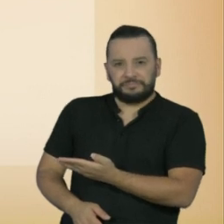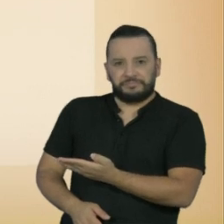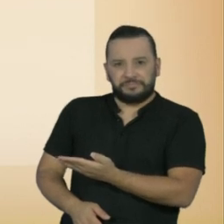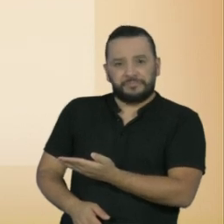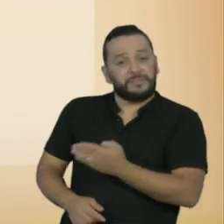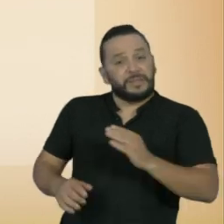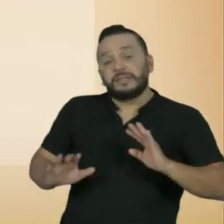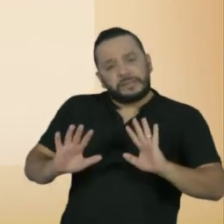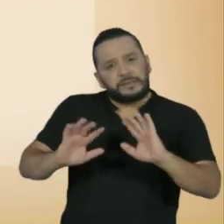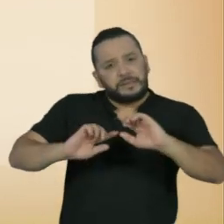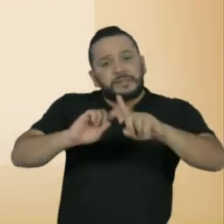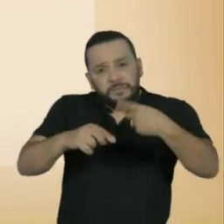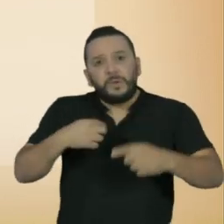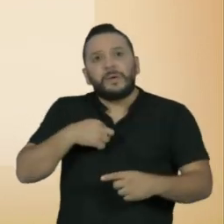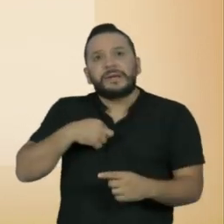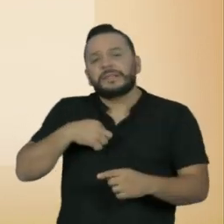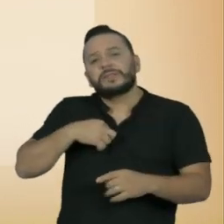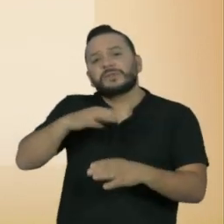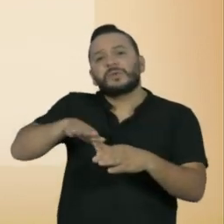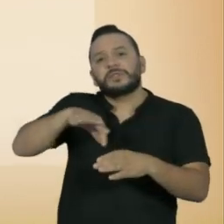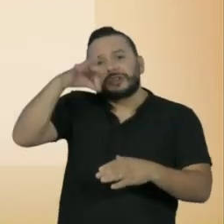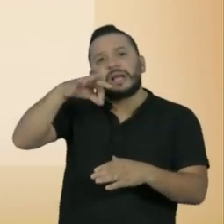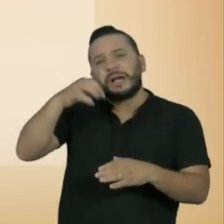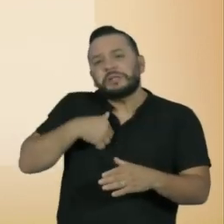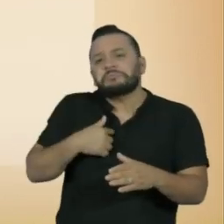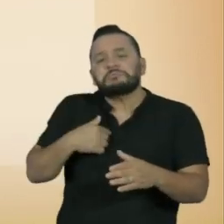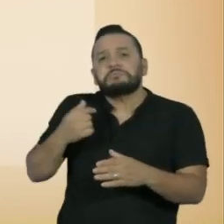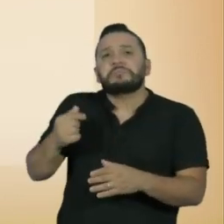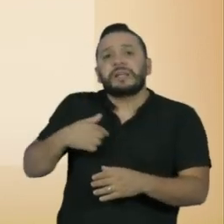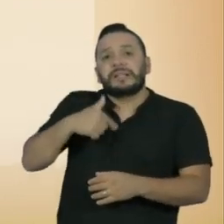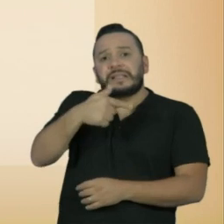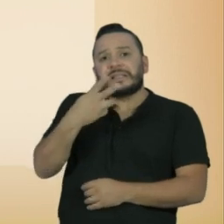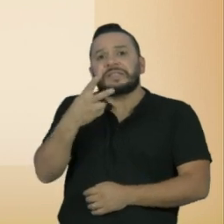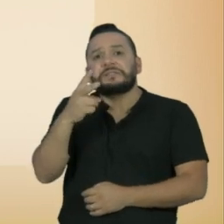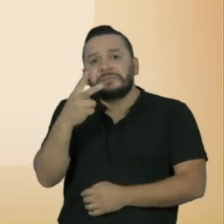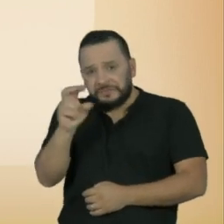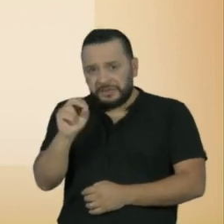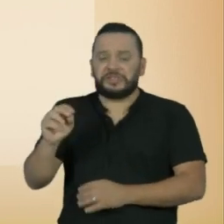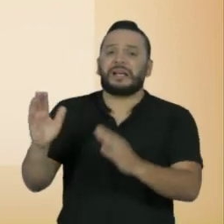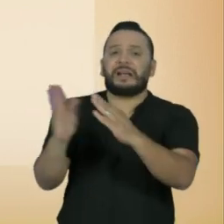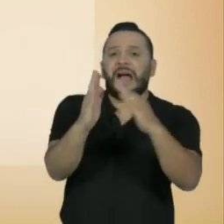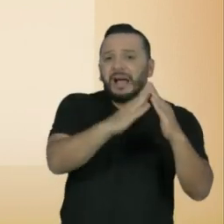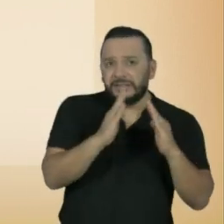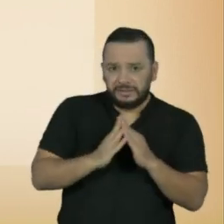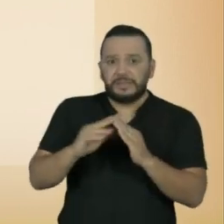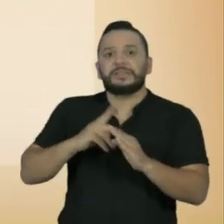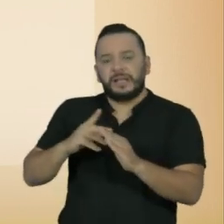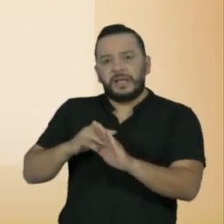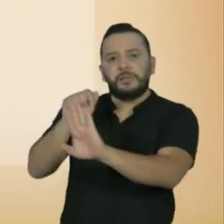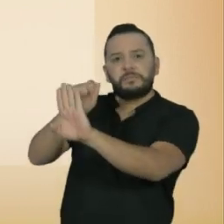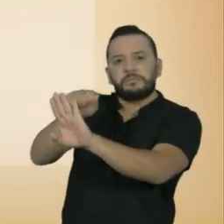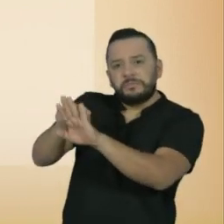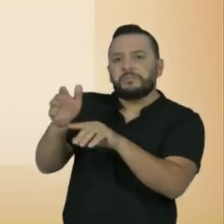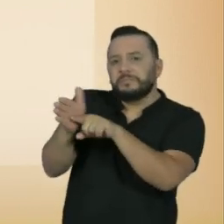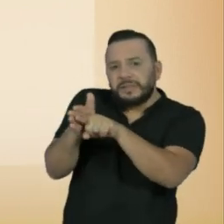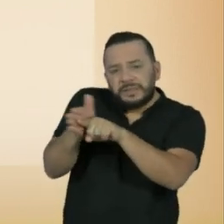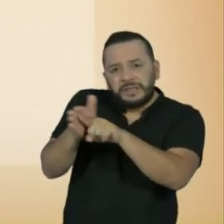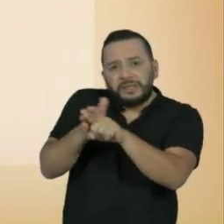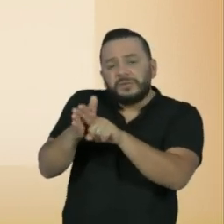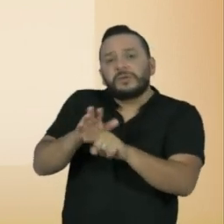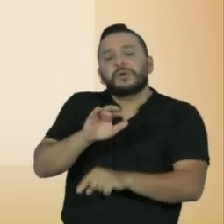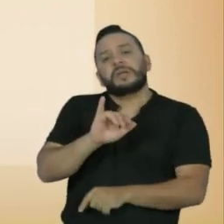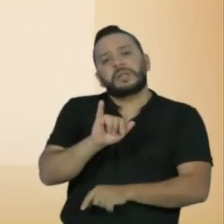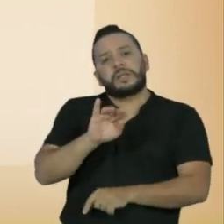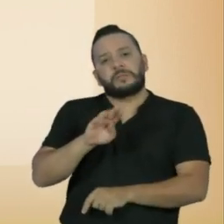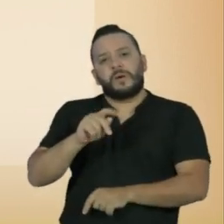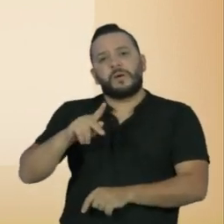Serão sorteadas aleatoriamente 720 residências. Cada casa vai receber a visita de um pesquisador do Ibope e de um